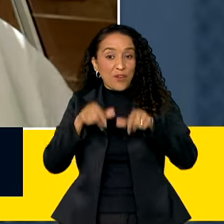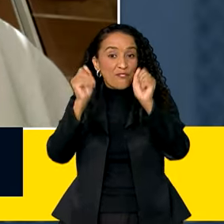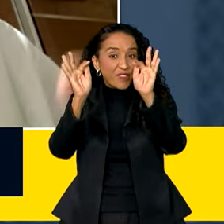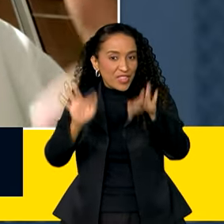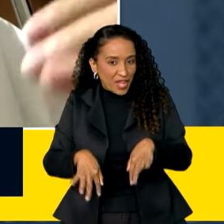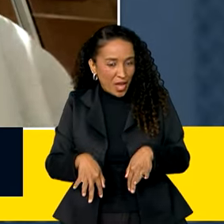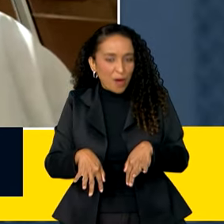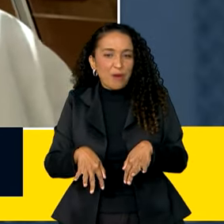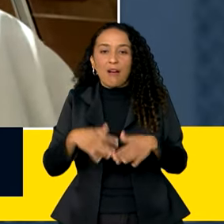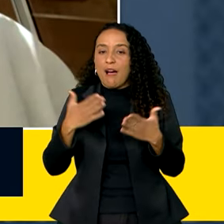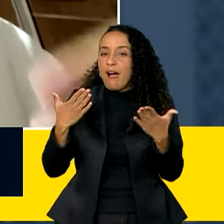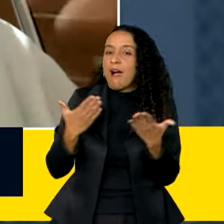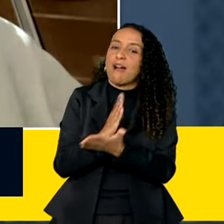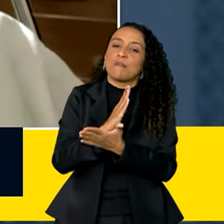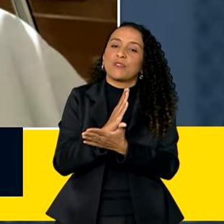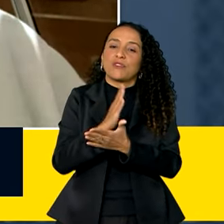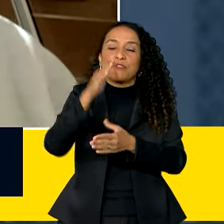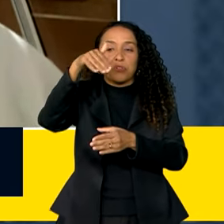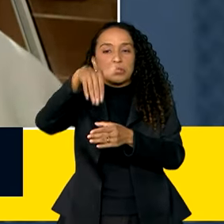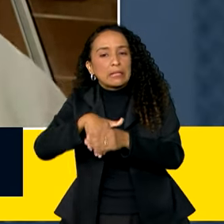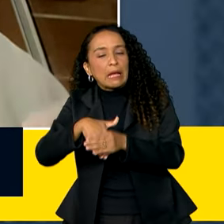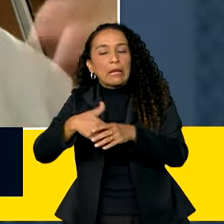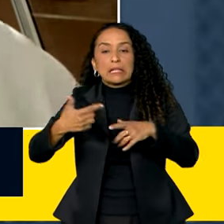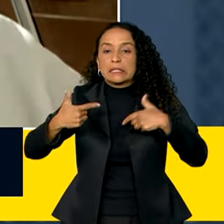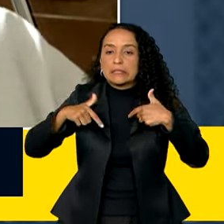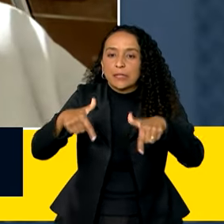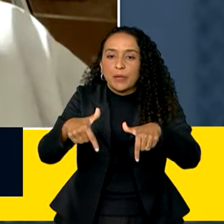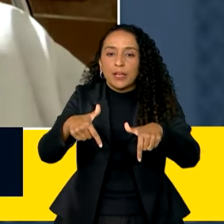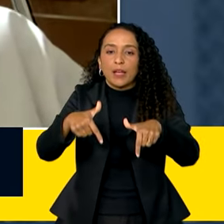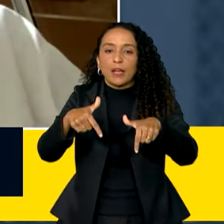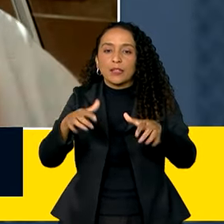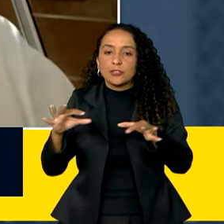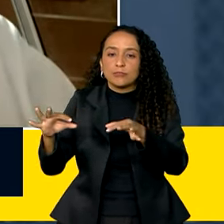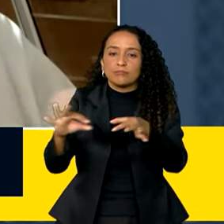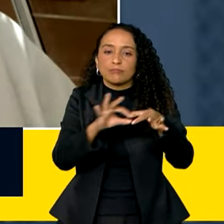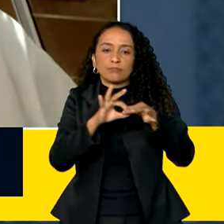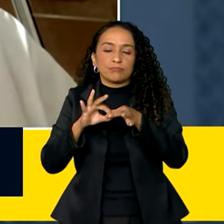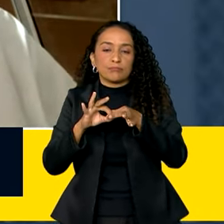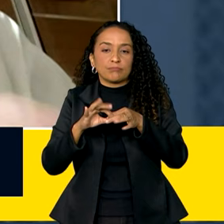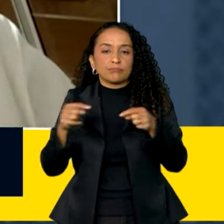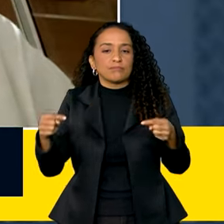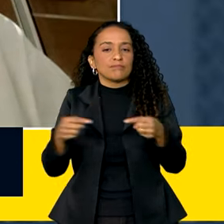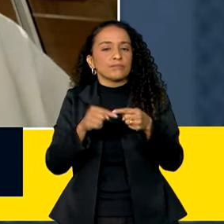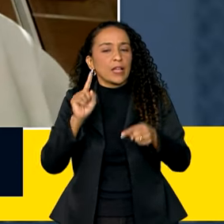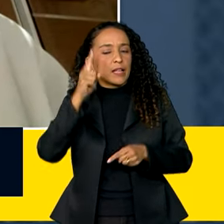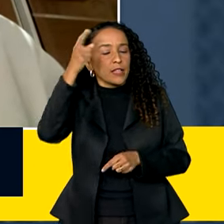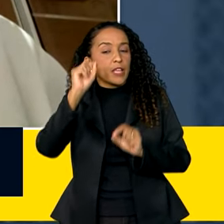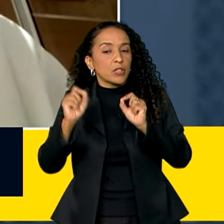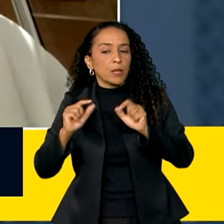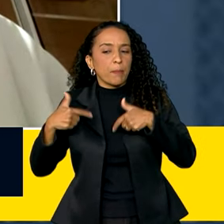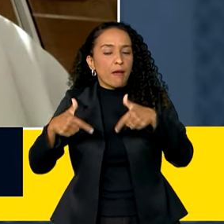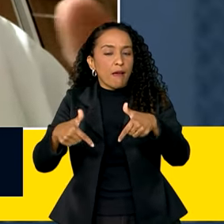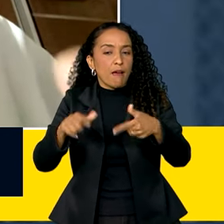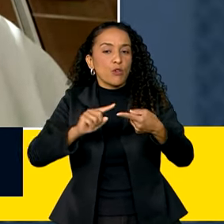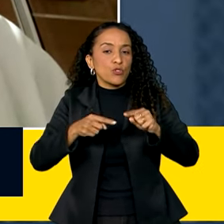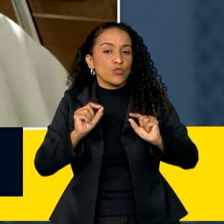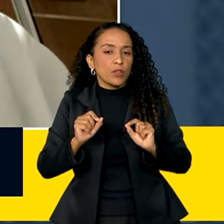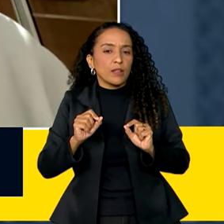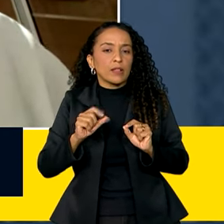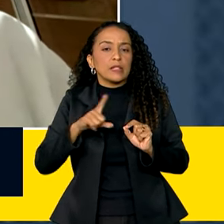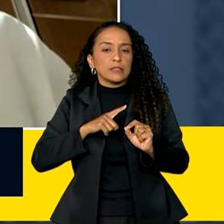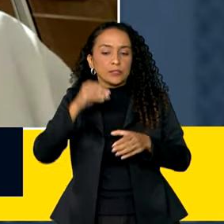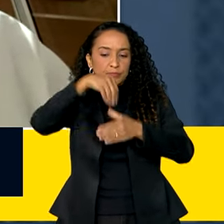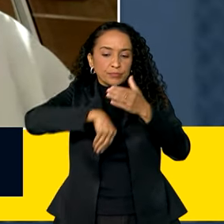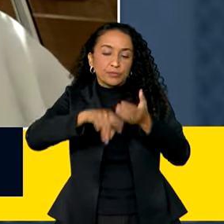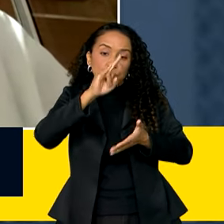para aprovar, votar, trabalhar nos consensos. A ideia que nós estamos trabalhando e discutindo aqui, entra no